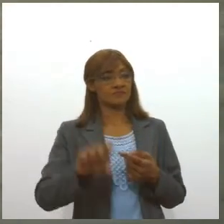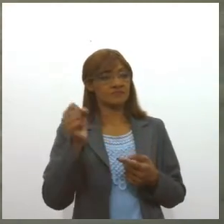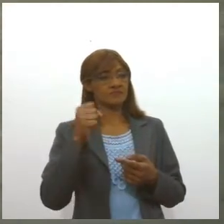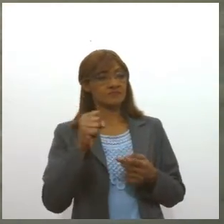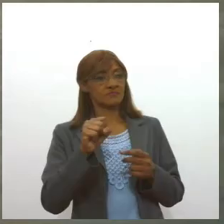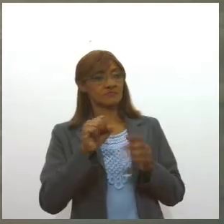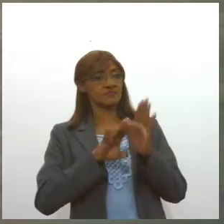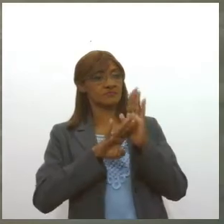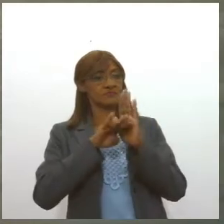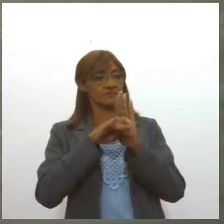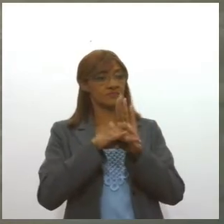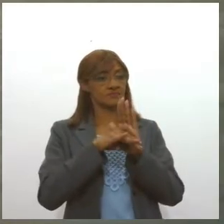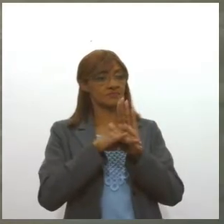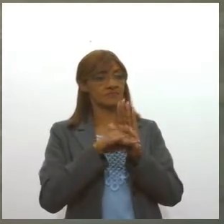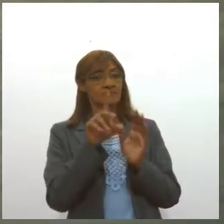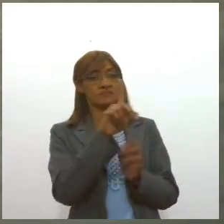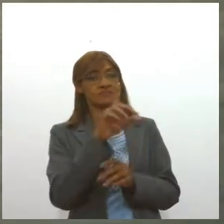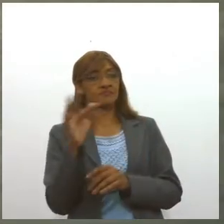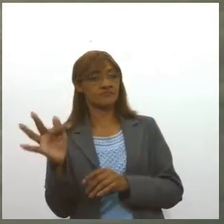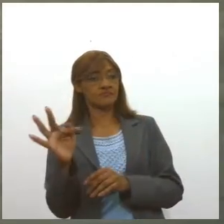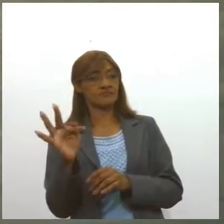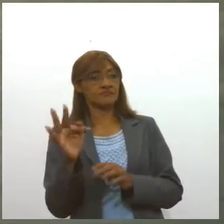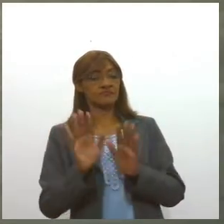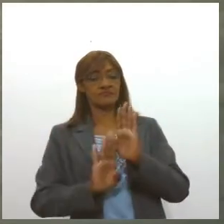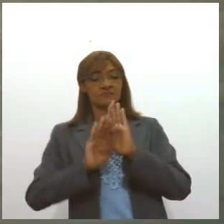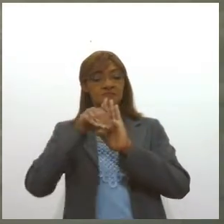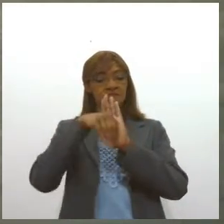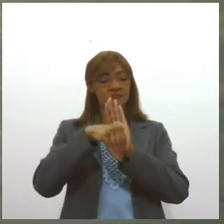Distrito Federal está em queda, Valquíria.